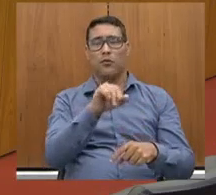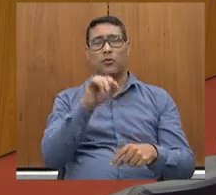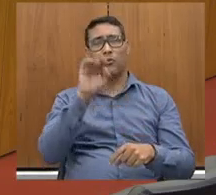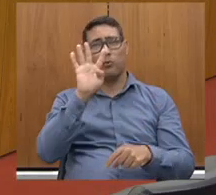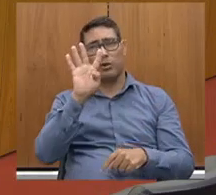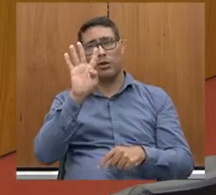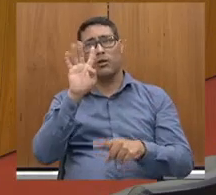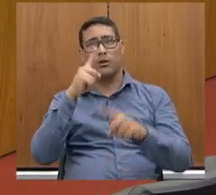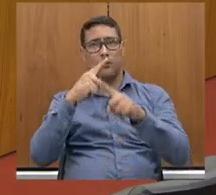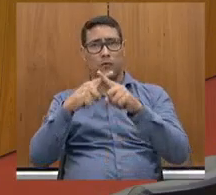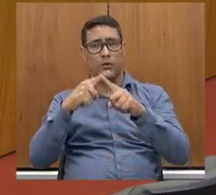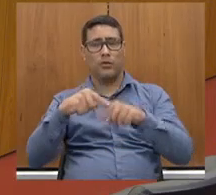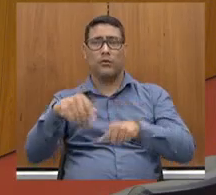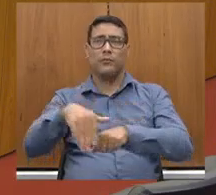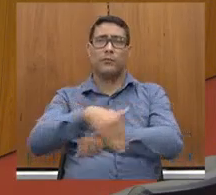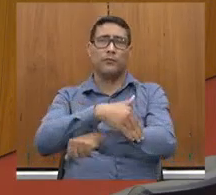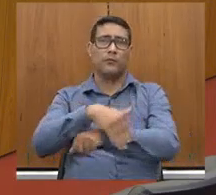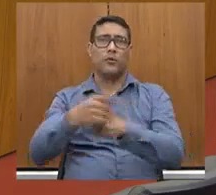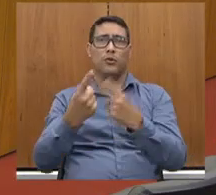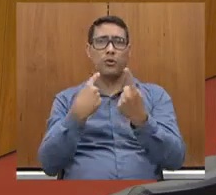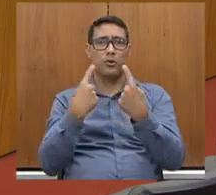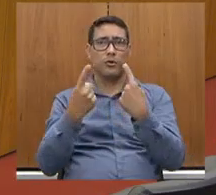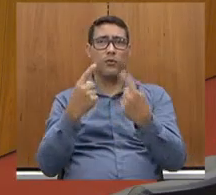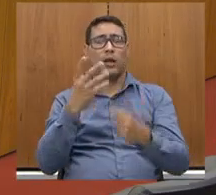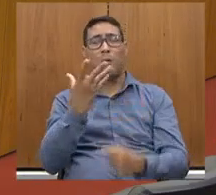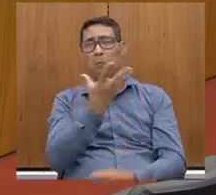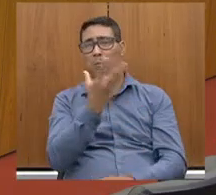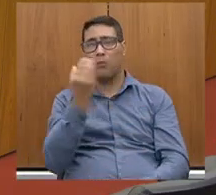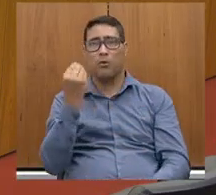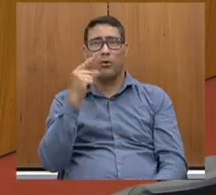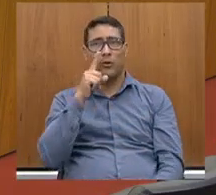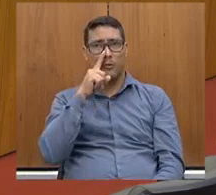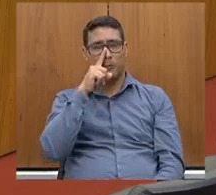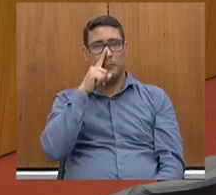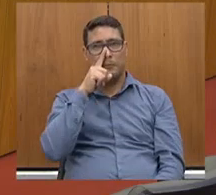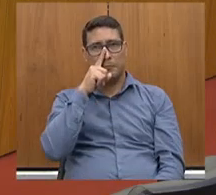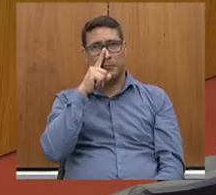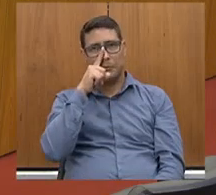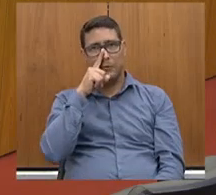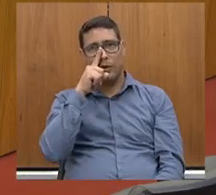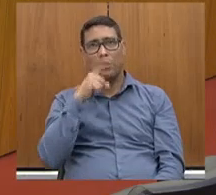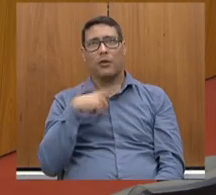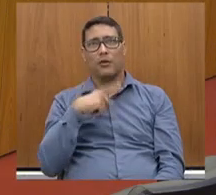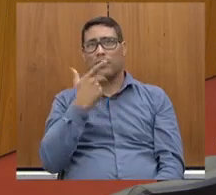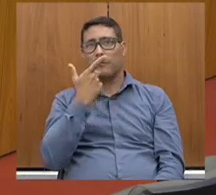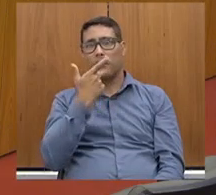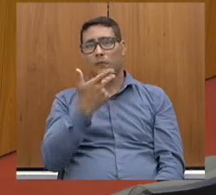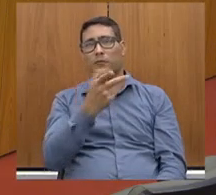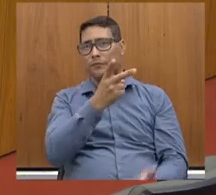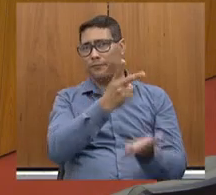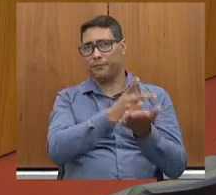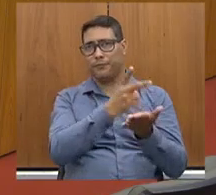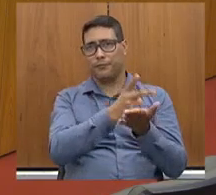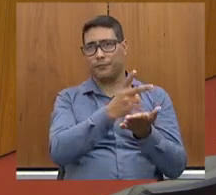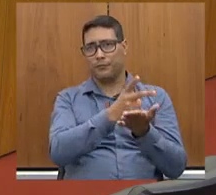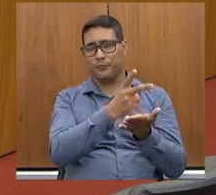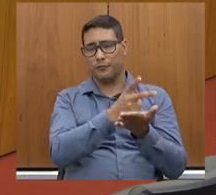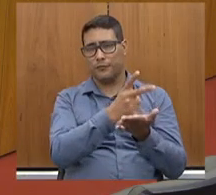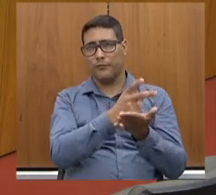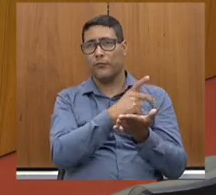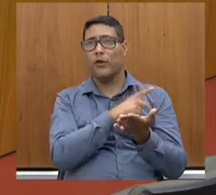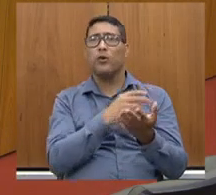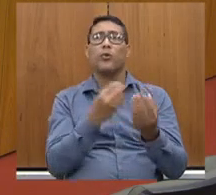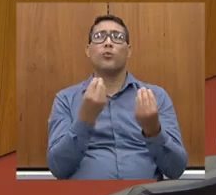numa rodovia muito perigosa e eu tenho falado sempre como